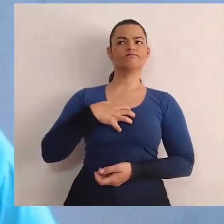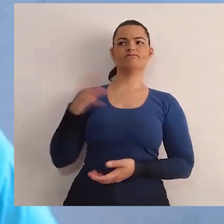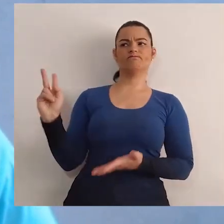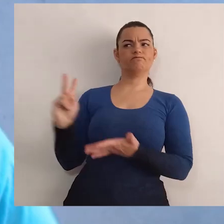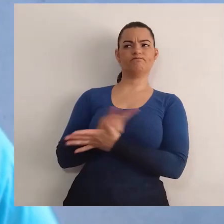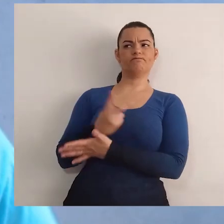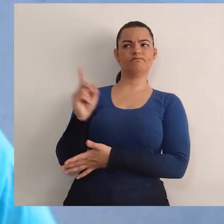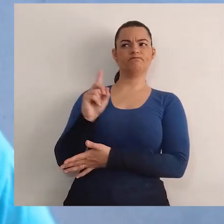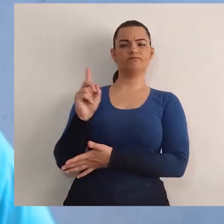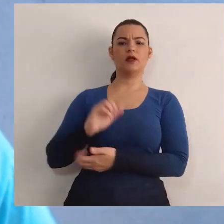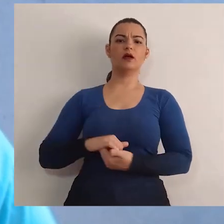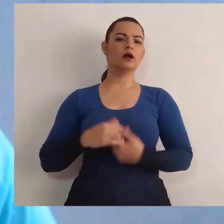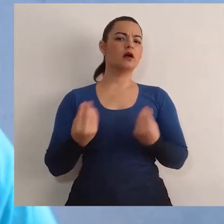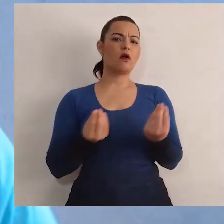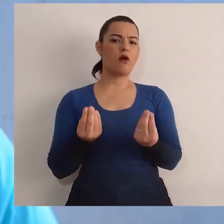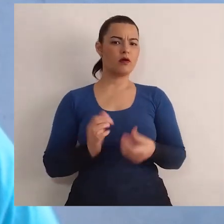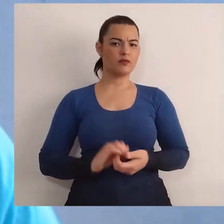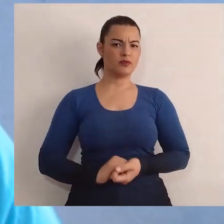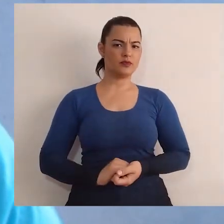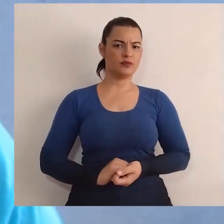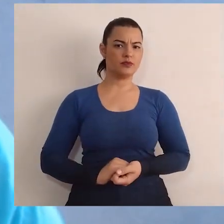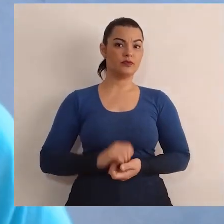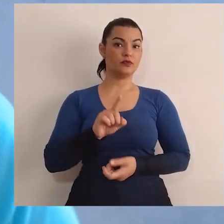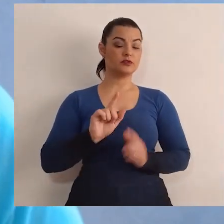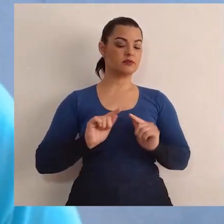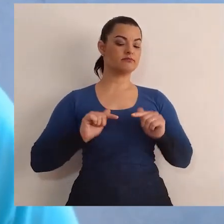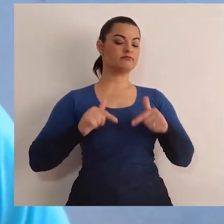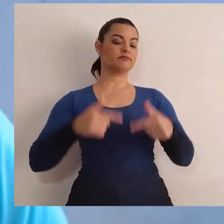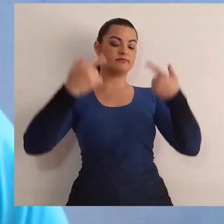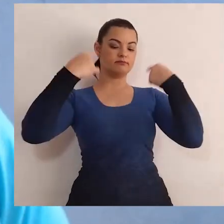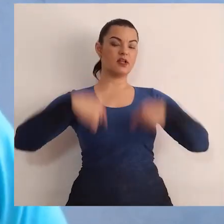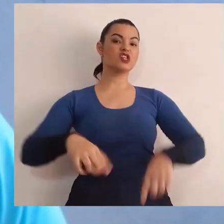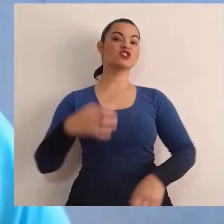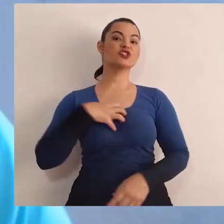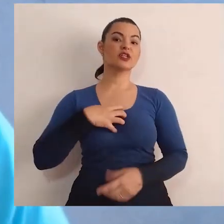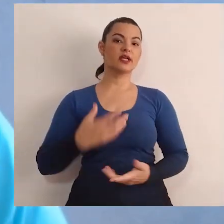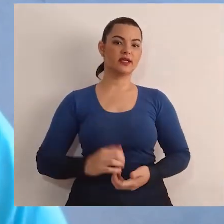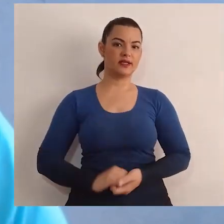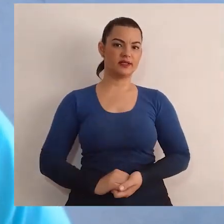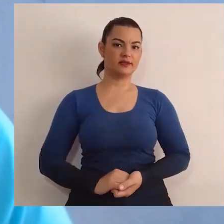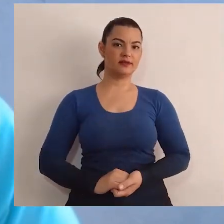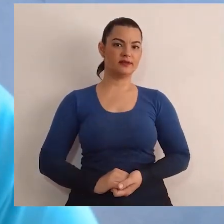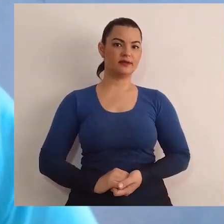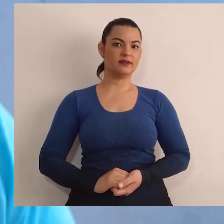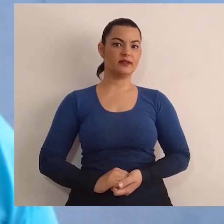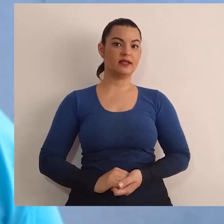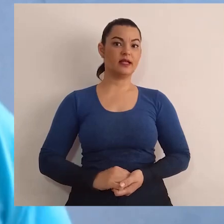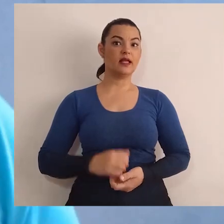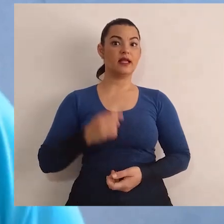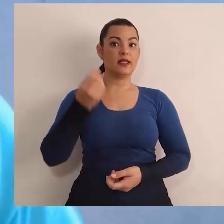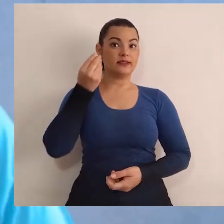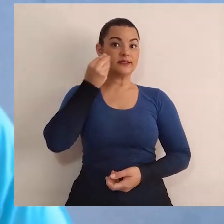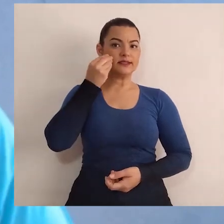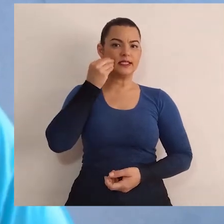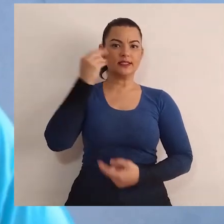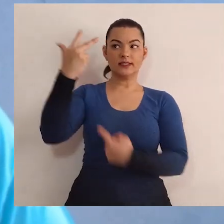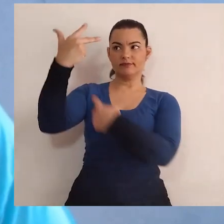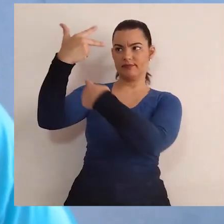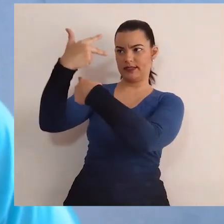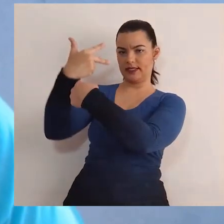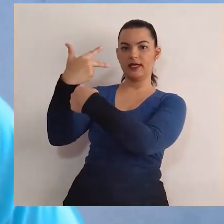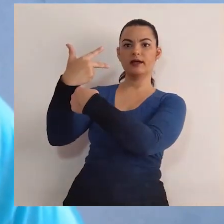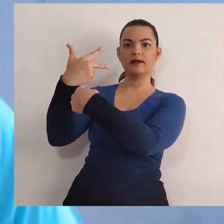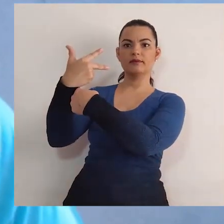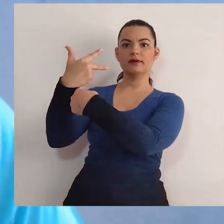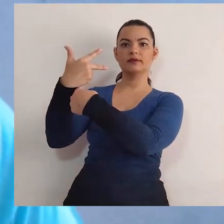acha que não é legal fazer? Então, como você acha que você atuaria? Que tal se colocar aí na